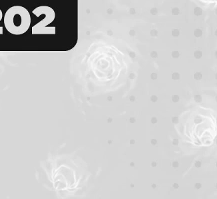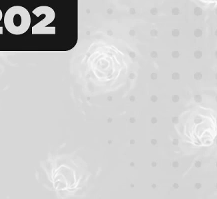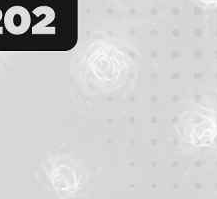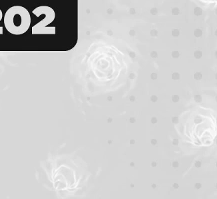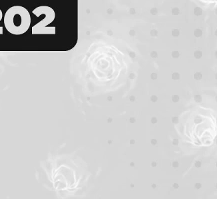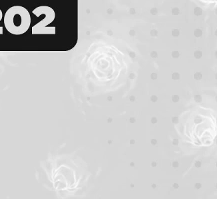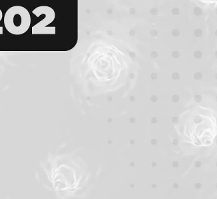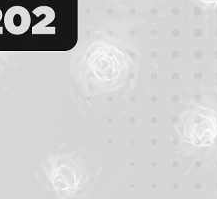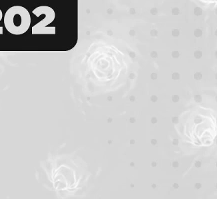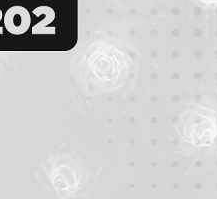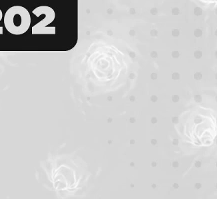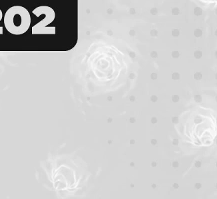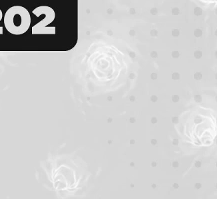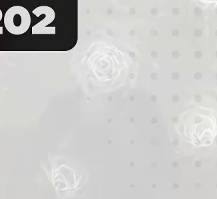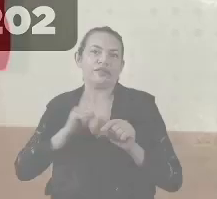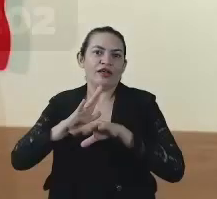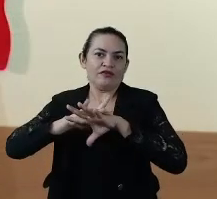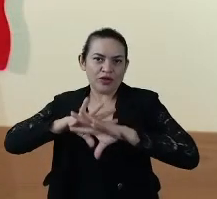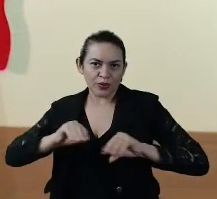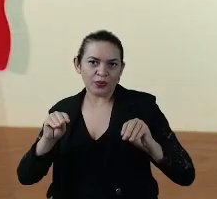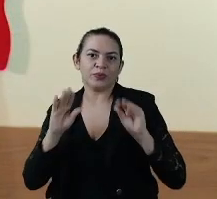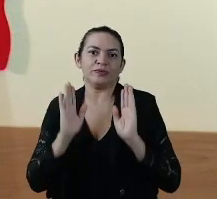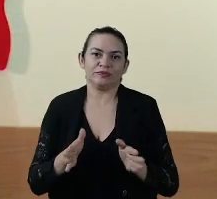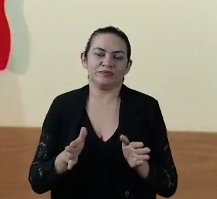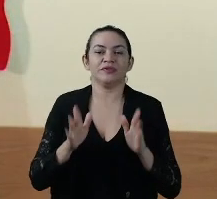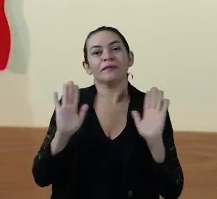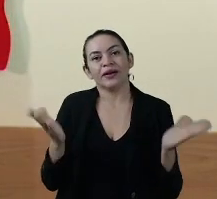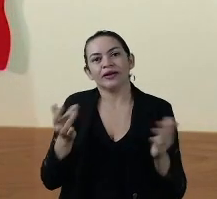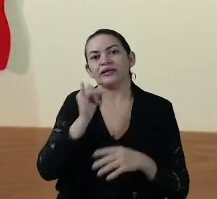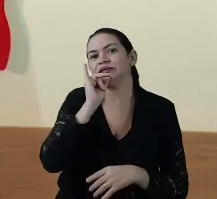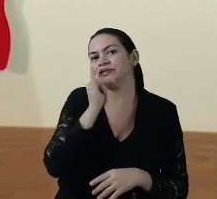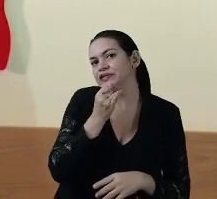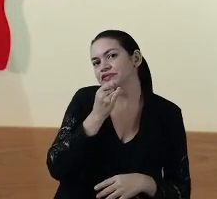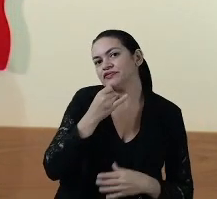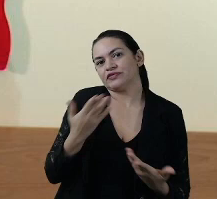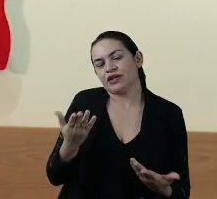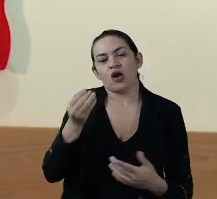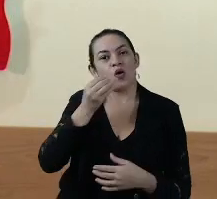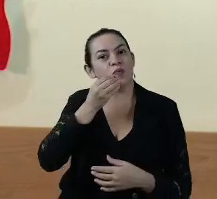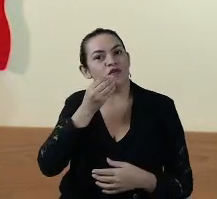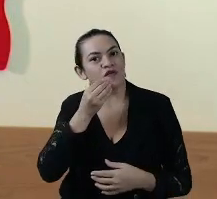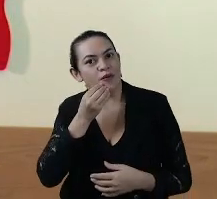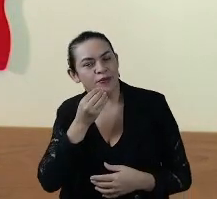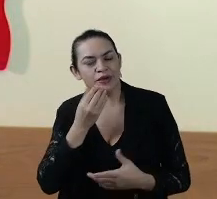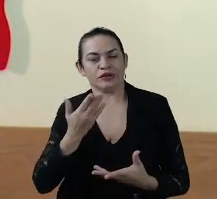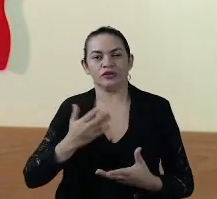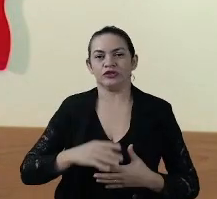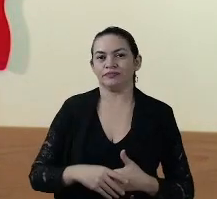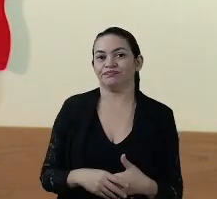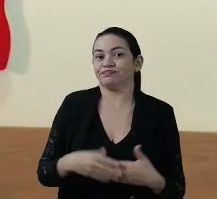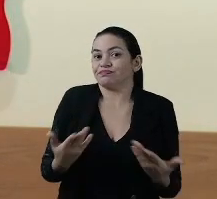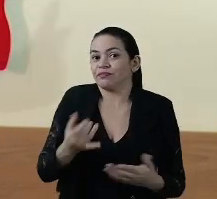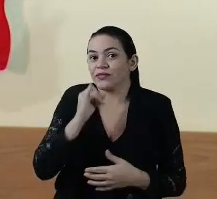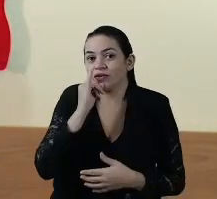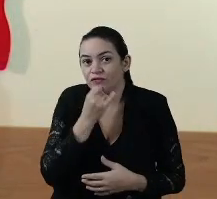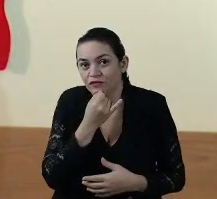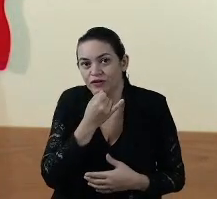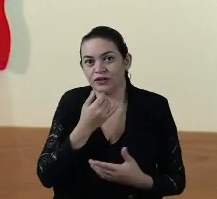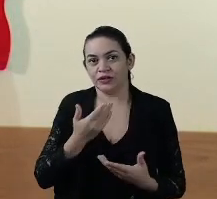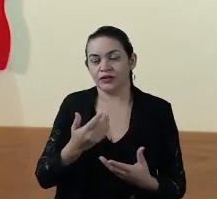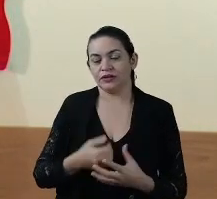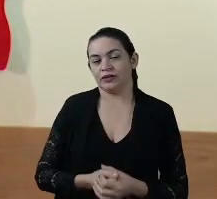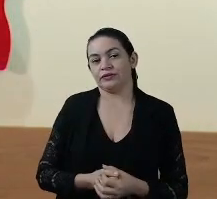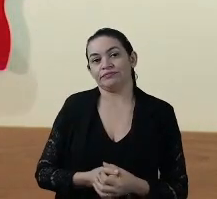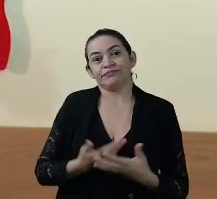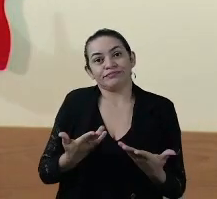casos já houve a cura. E, infelizmente, obviamente, infelizmente,